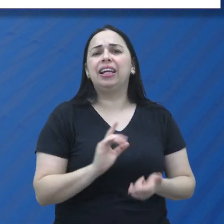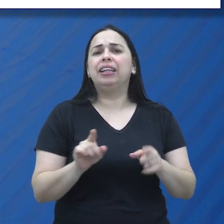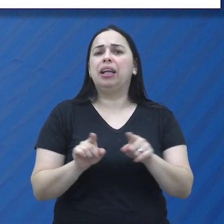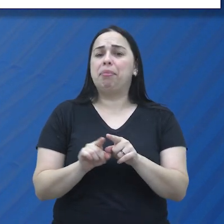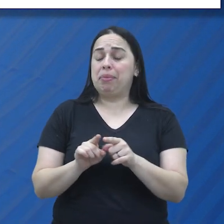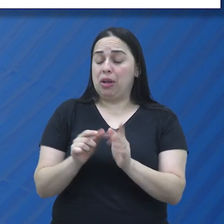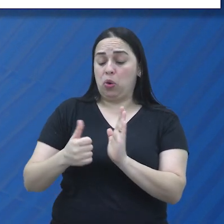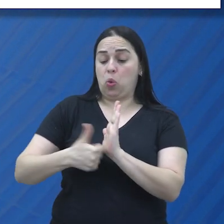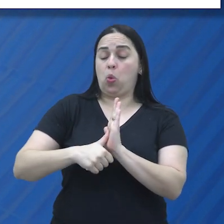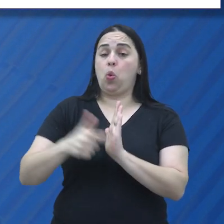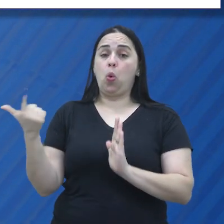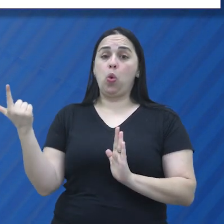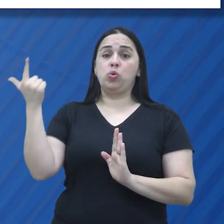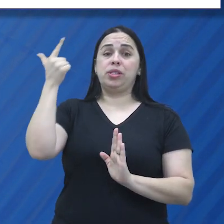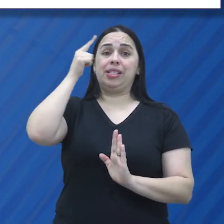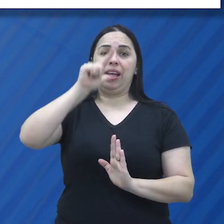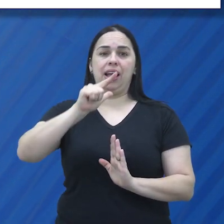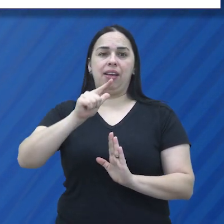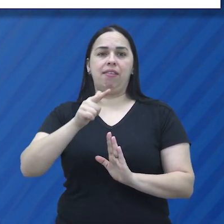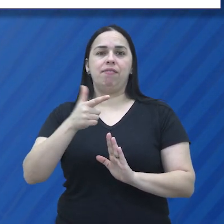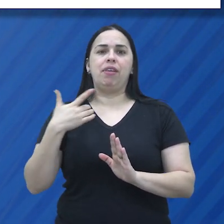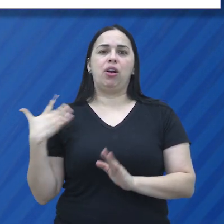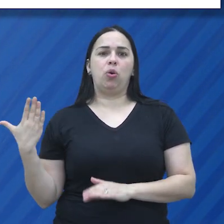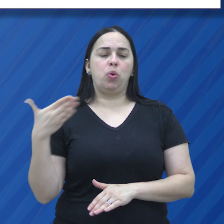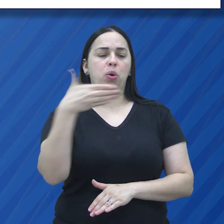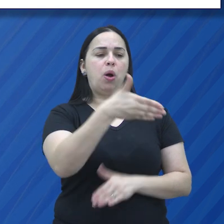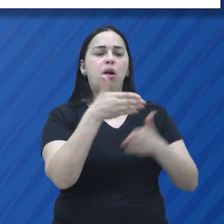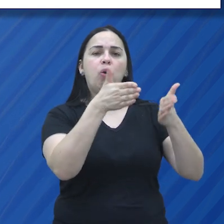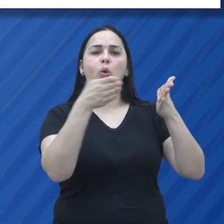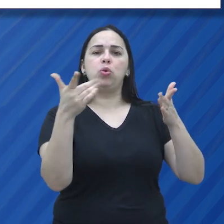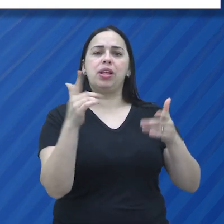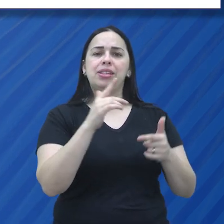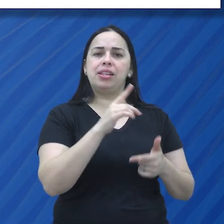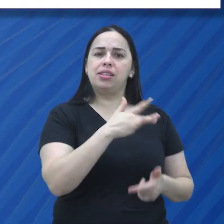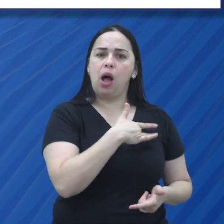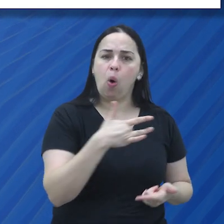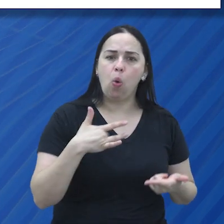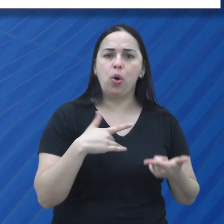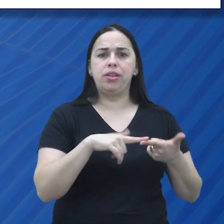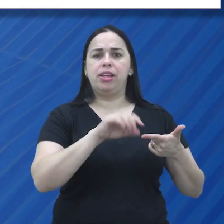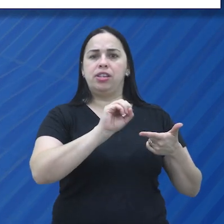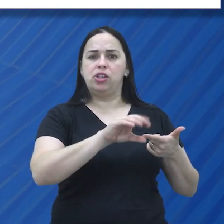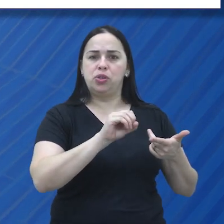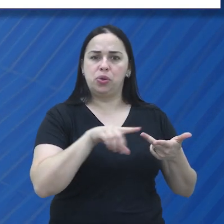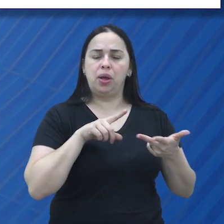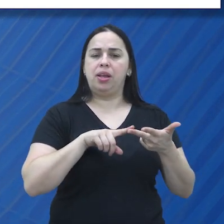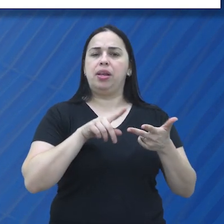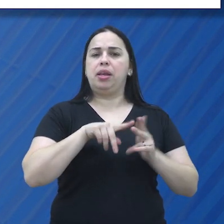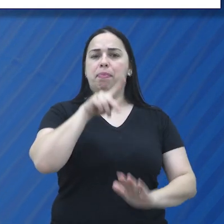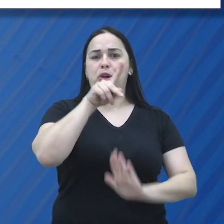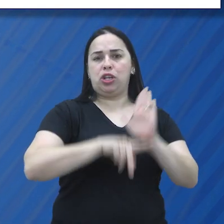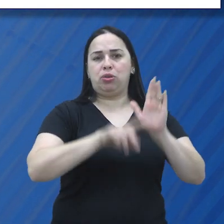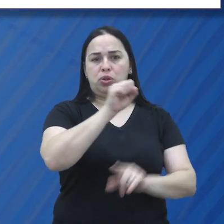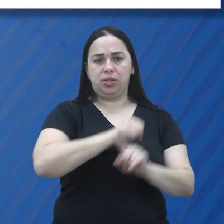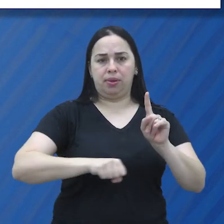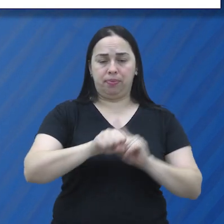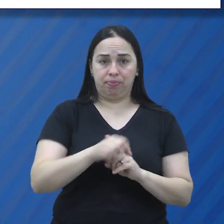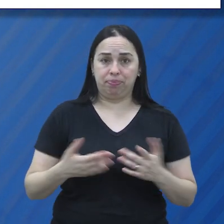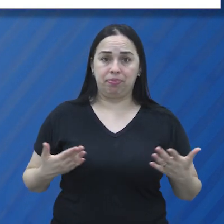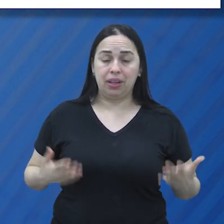cidadania dos indivíduos. E tirar o RG o quanto antes facilita o acesso a serviços de saúde,